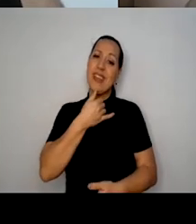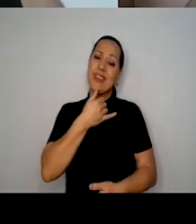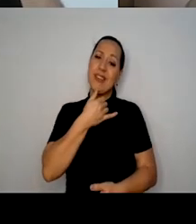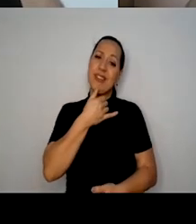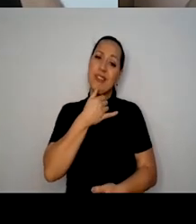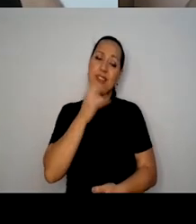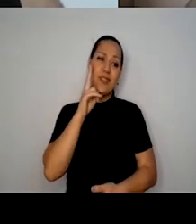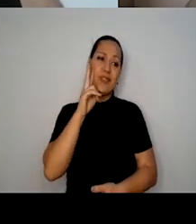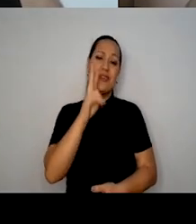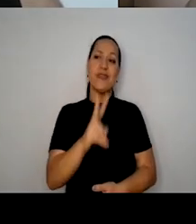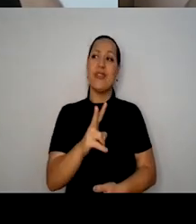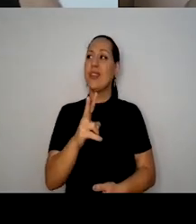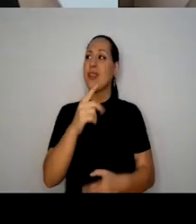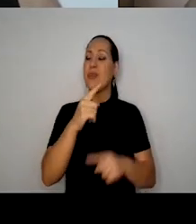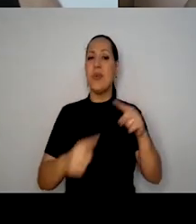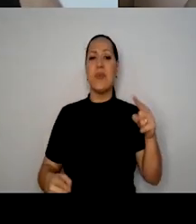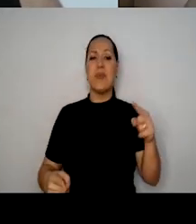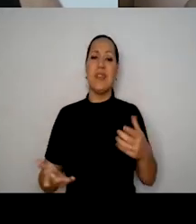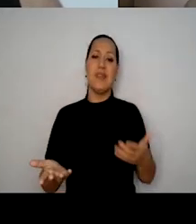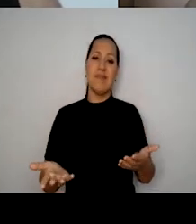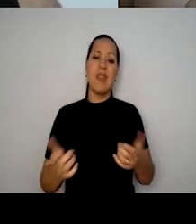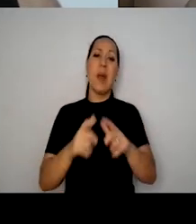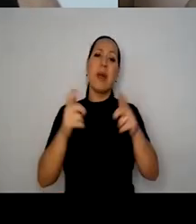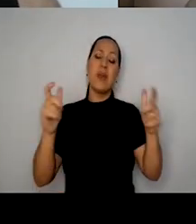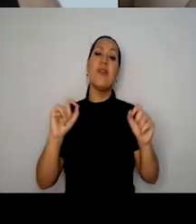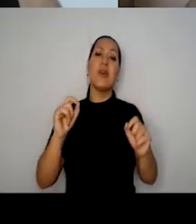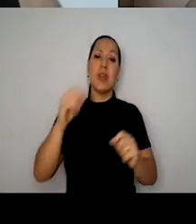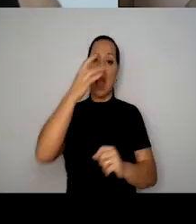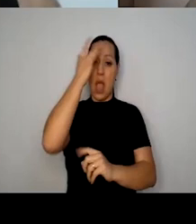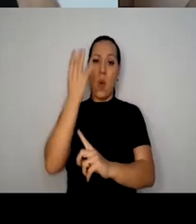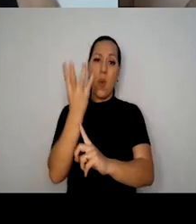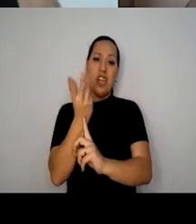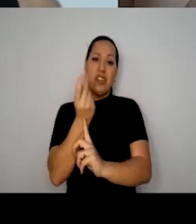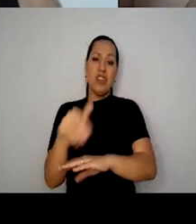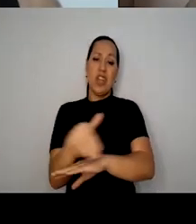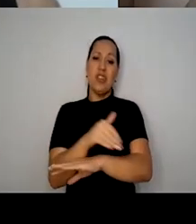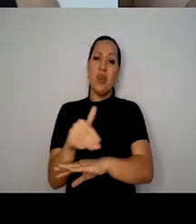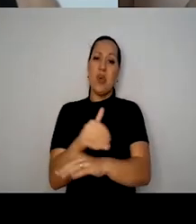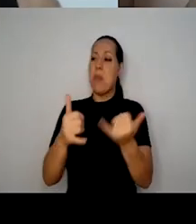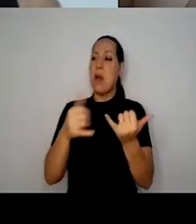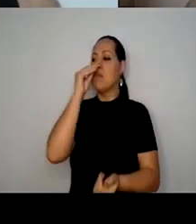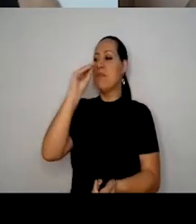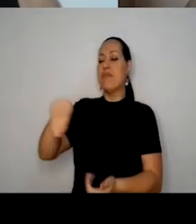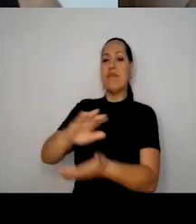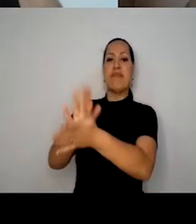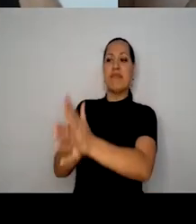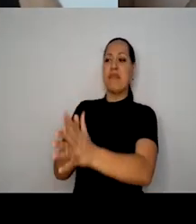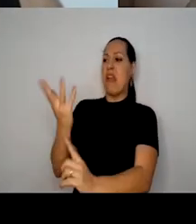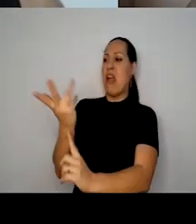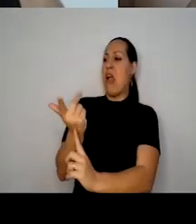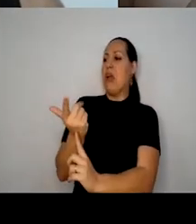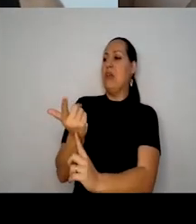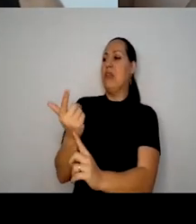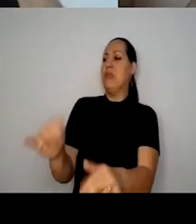vezes, a maioria das vezes é isso, o artista de rua, ele é marginalizado, como se a arte que está fazendo, como se não fosse um